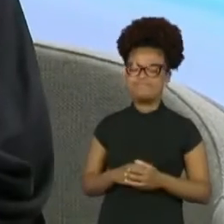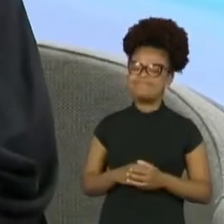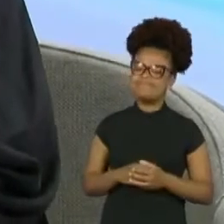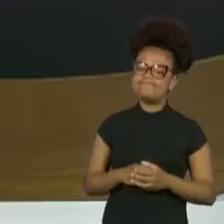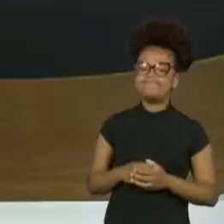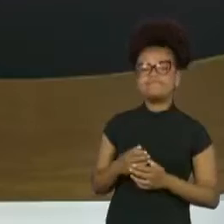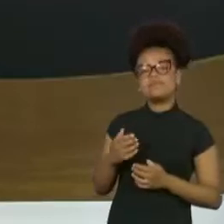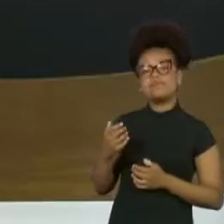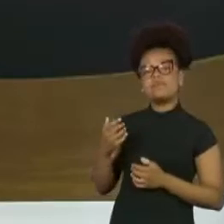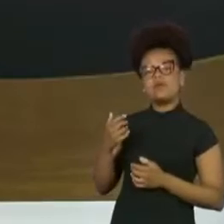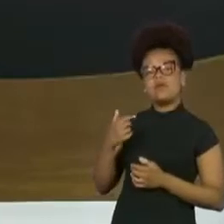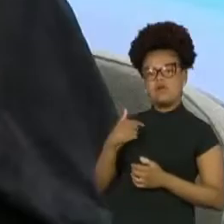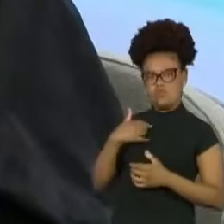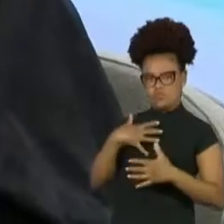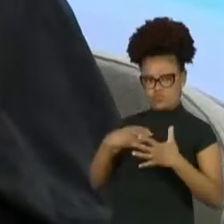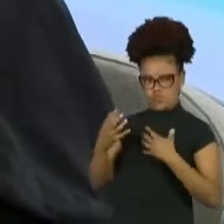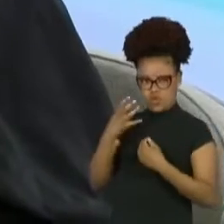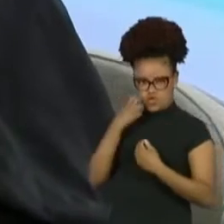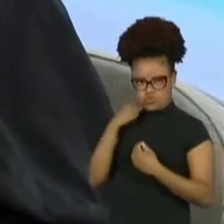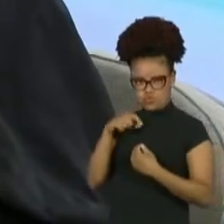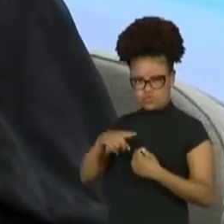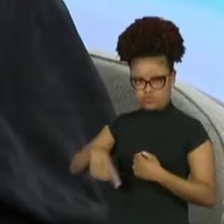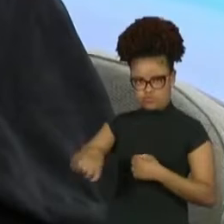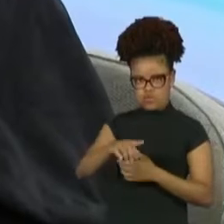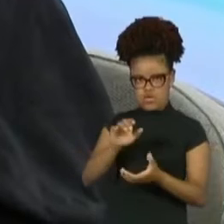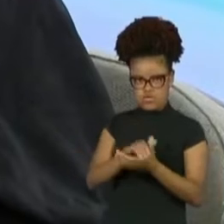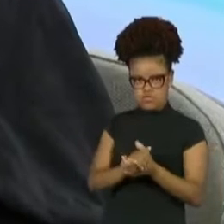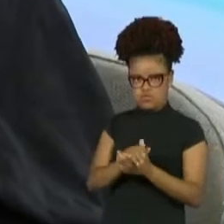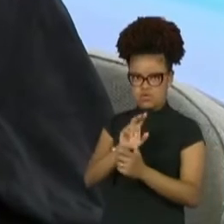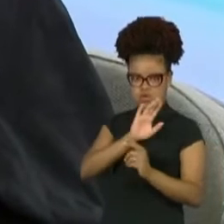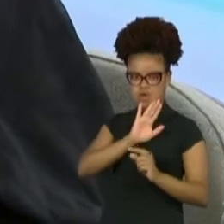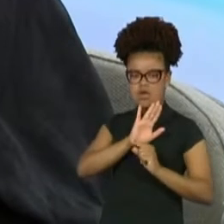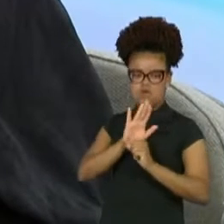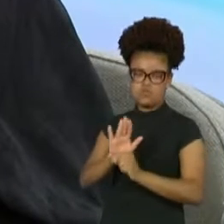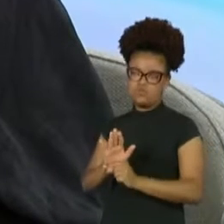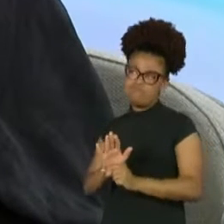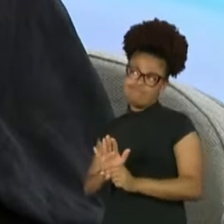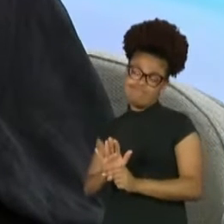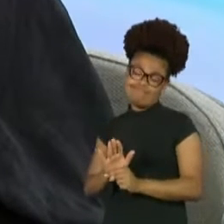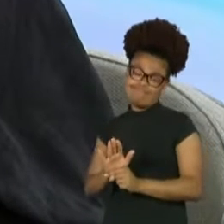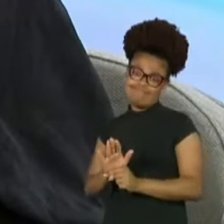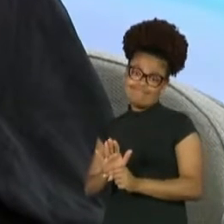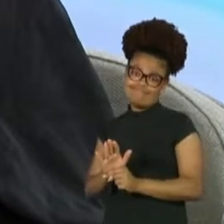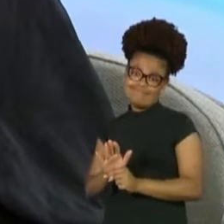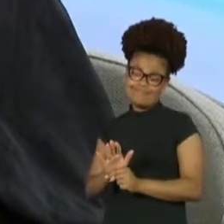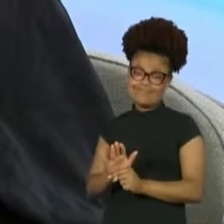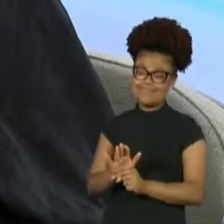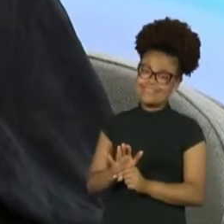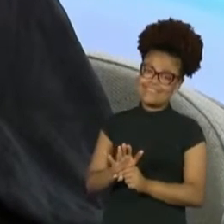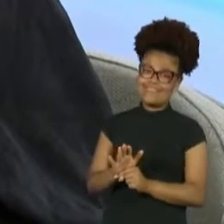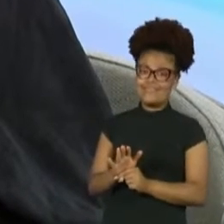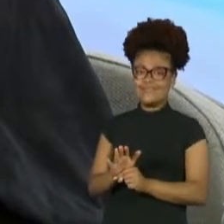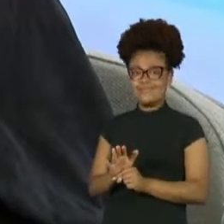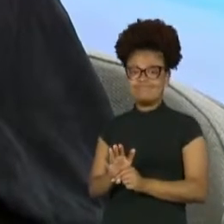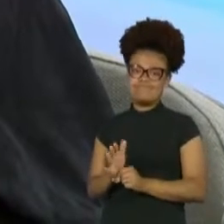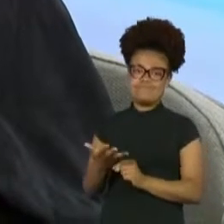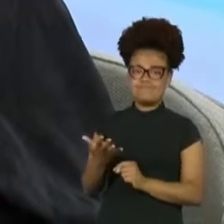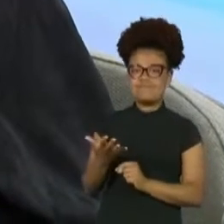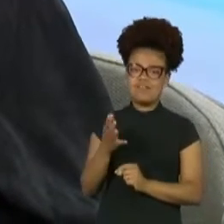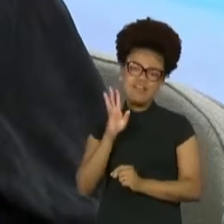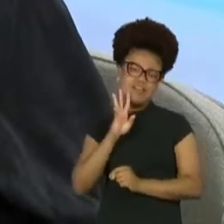que eu adotei? filhos, é. Ah, olha... Foi legal.